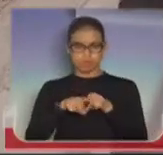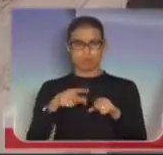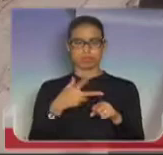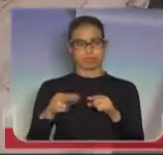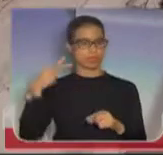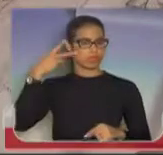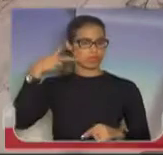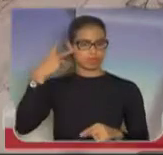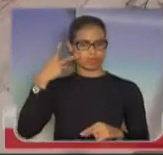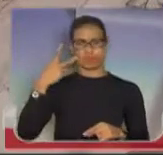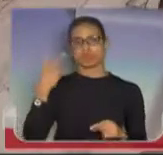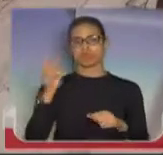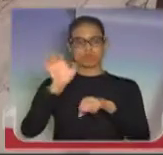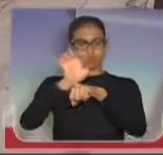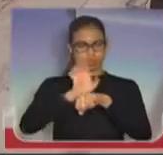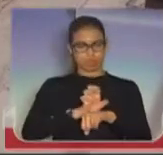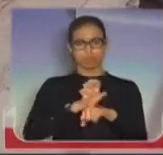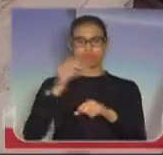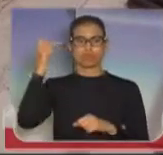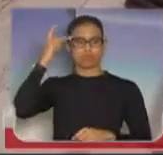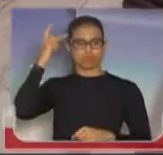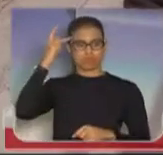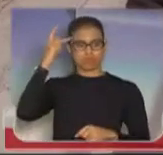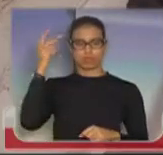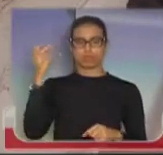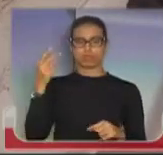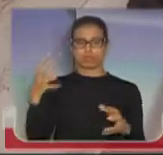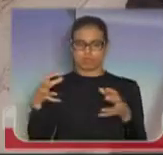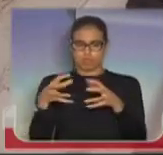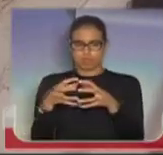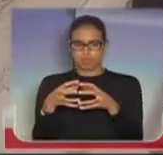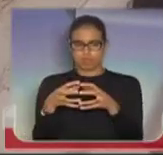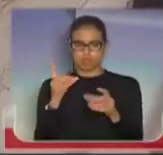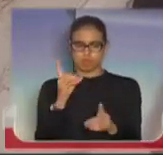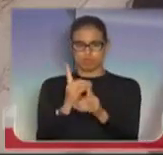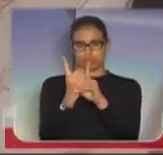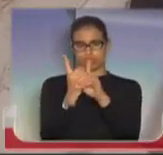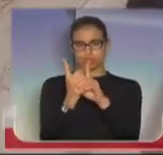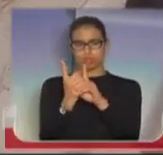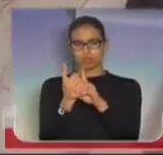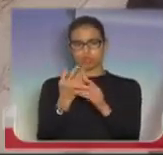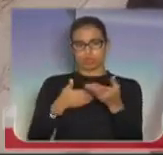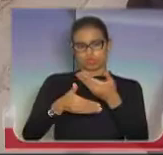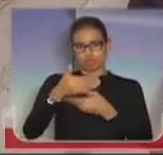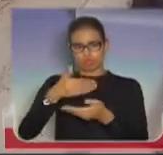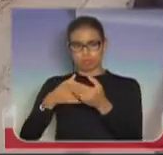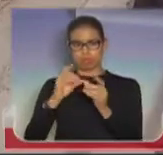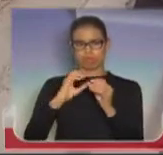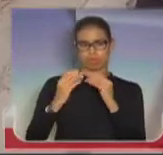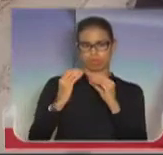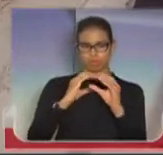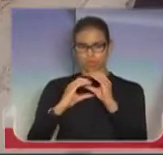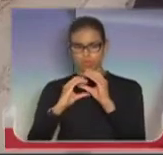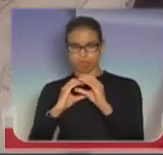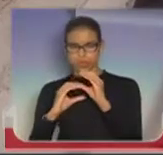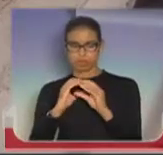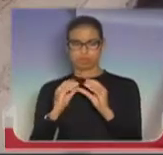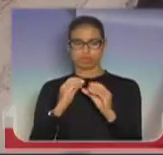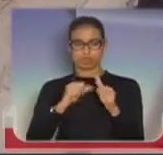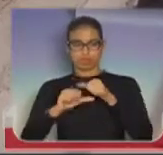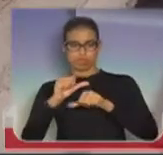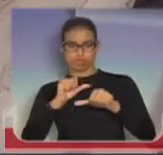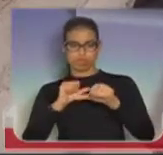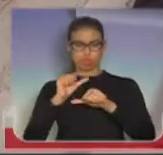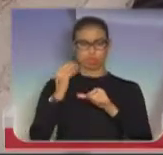de São Paulo. Então foram momentos que nós pudemos trocar experiência, trocarmos uma energia no sentido de trabalharmos